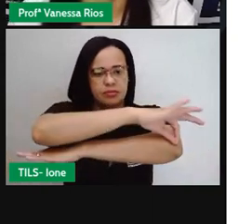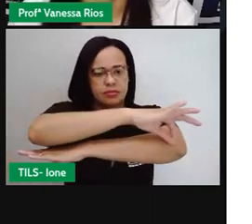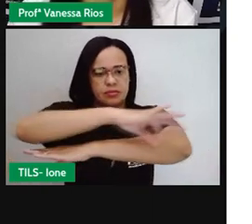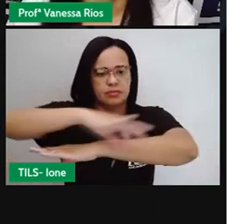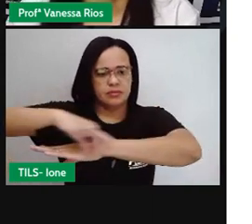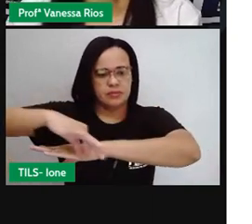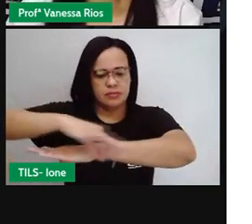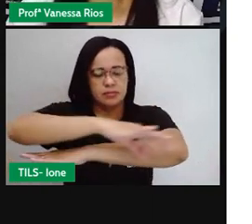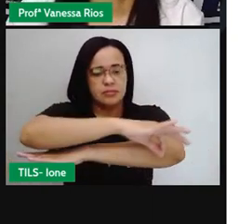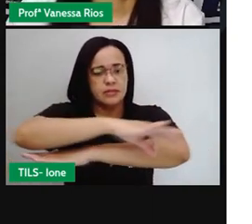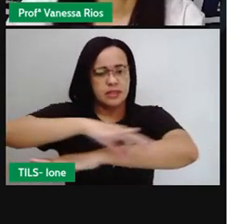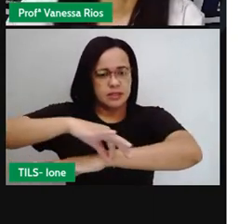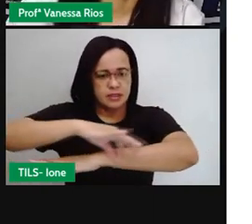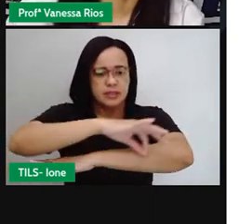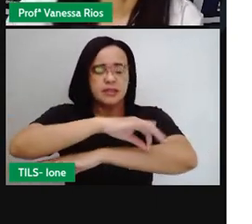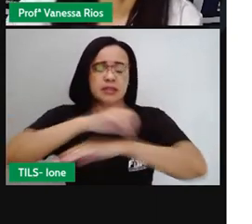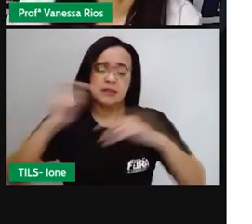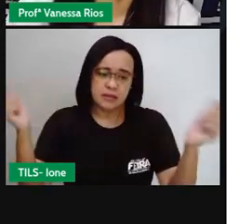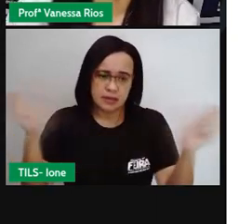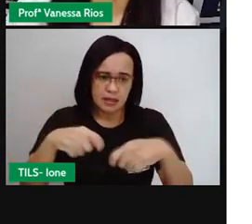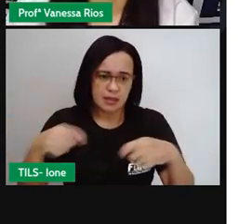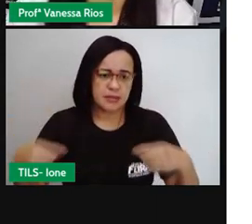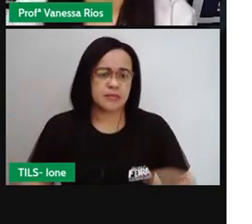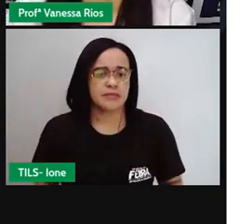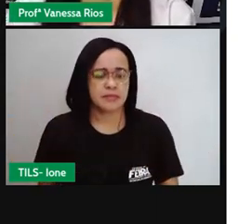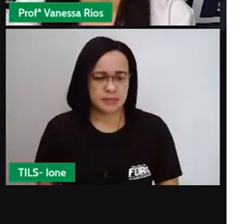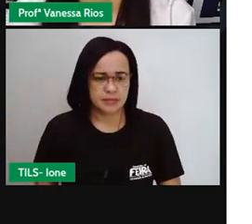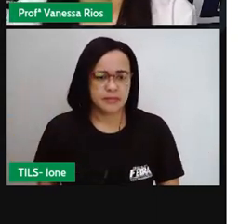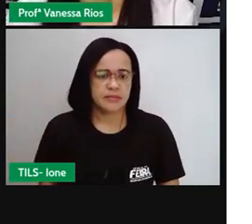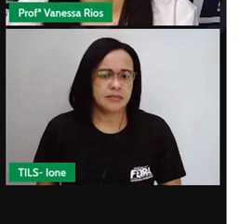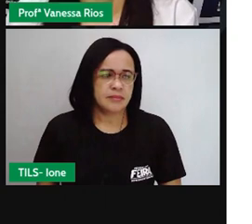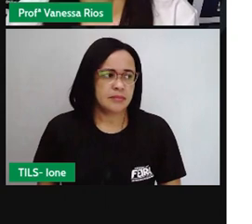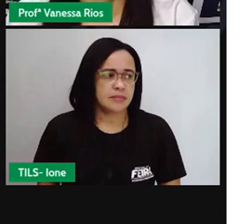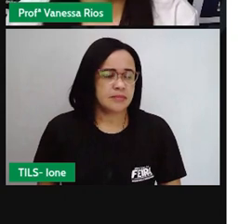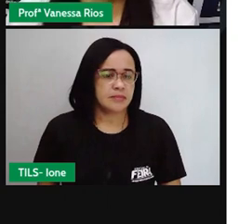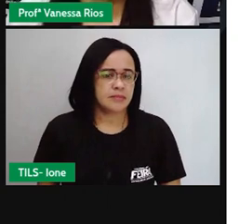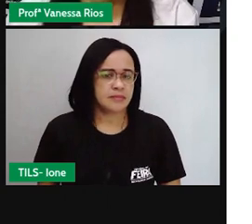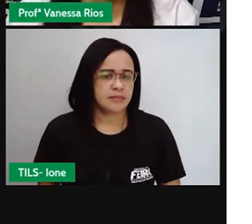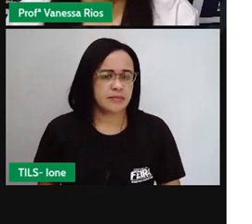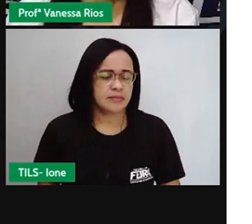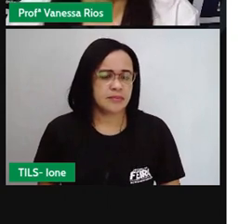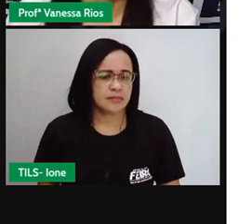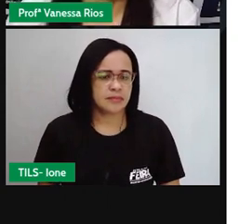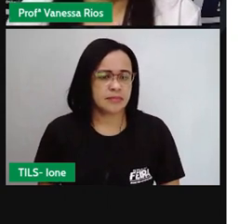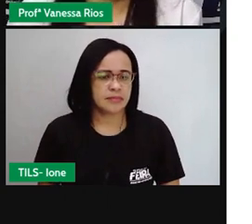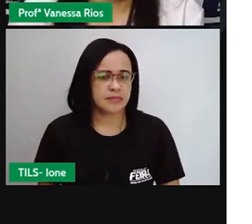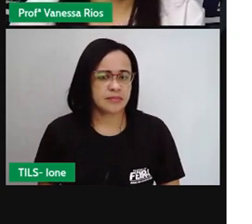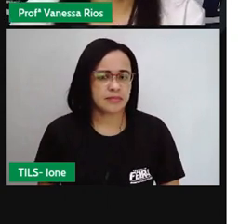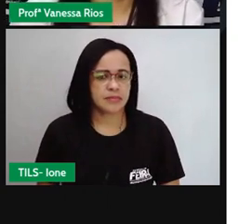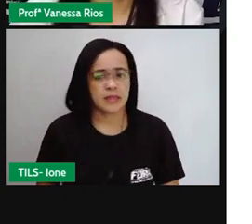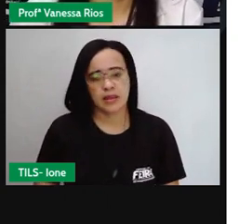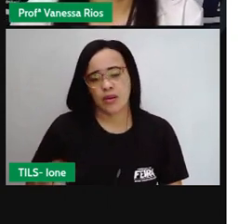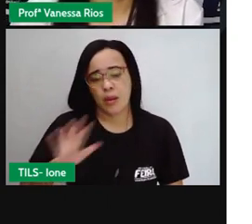semirretas. Mas qual instrumento a gente utiliza para medir os graus de um ângulo?